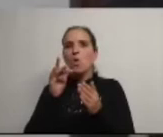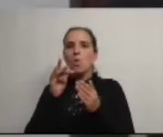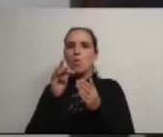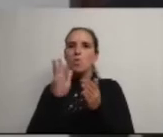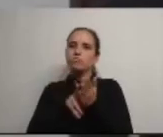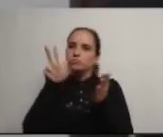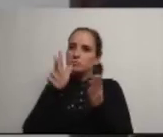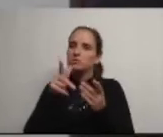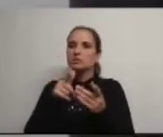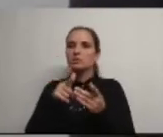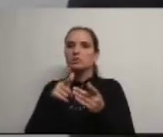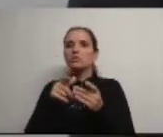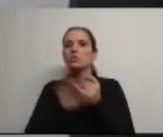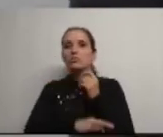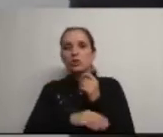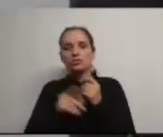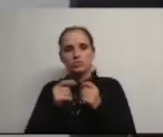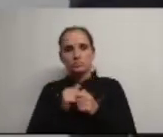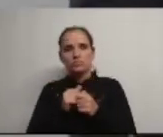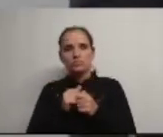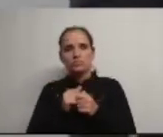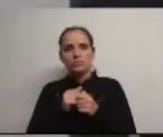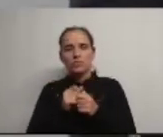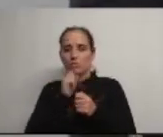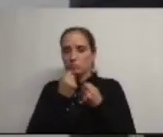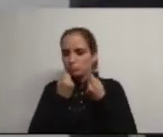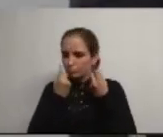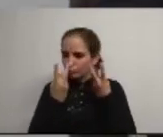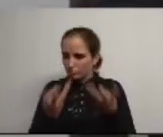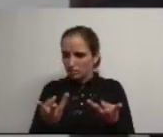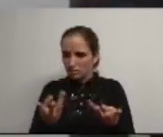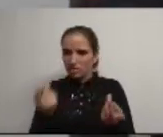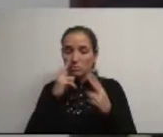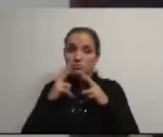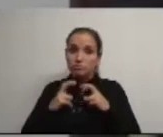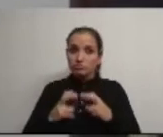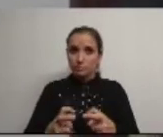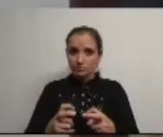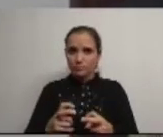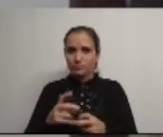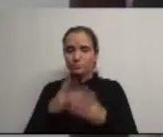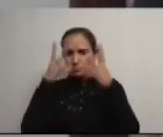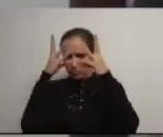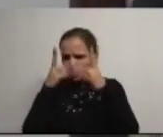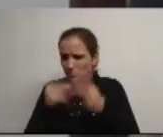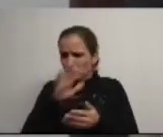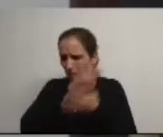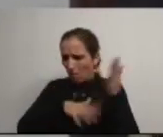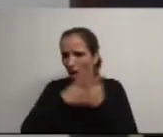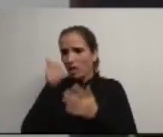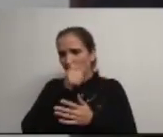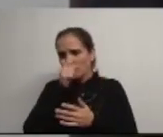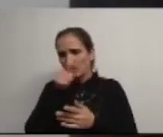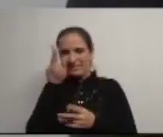dos senhores deputados municipais posso enumerar nomeadamente a apreciação prévia dos orçamentos e planos de atividade desta